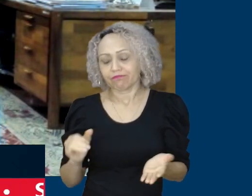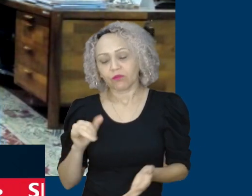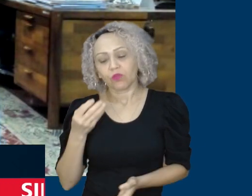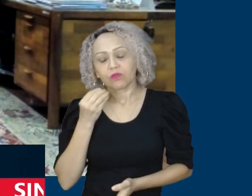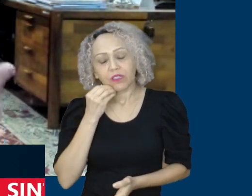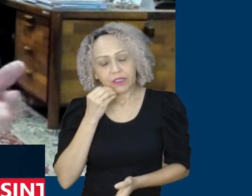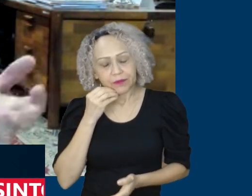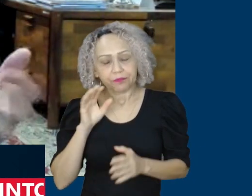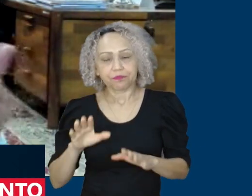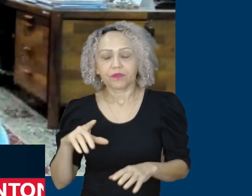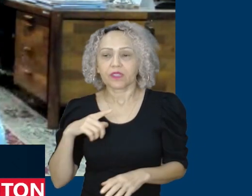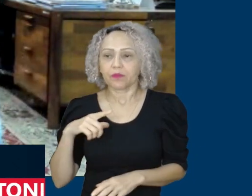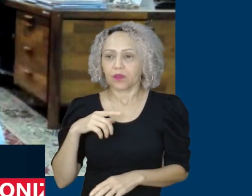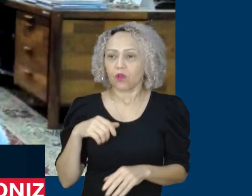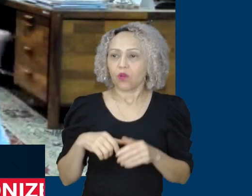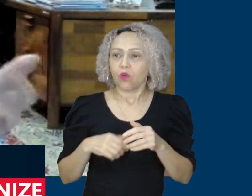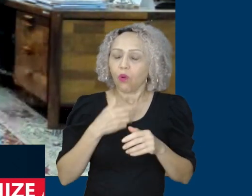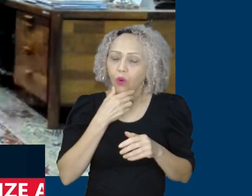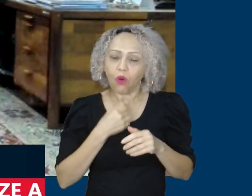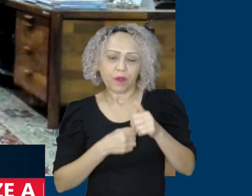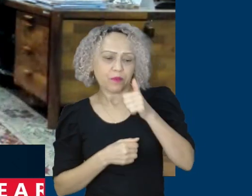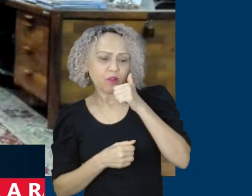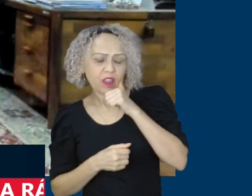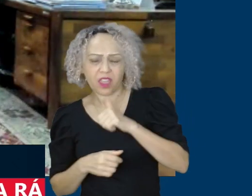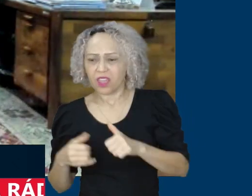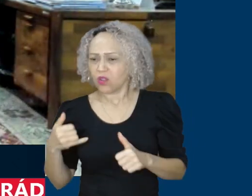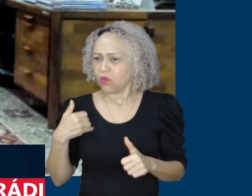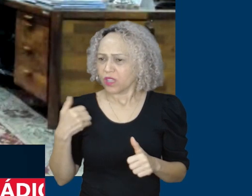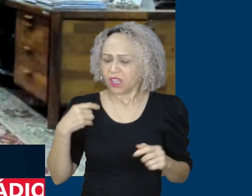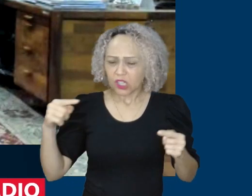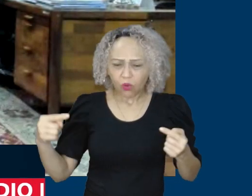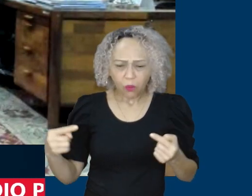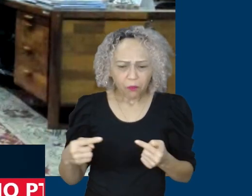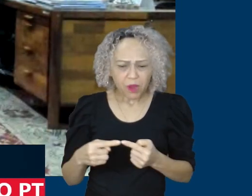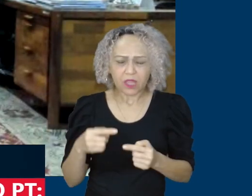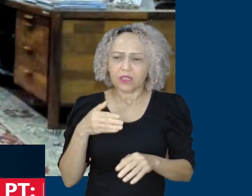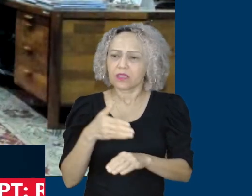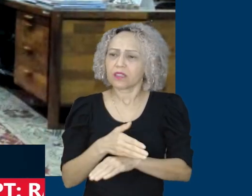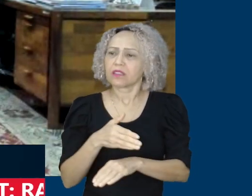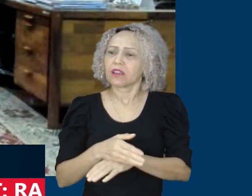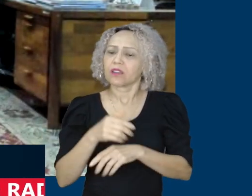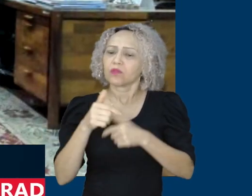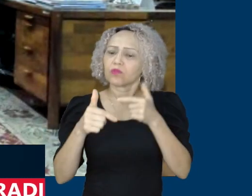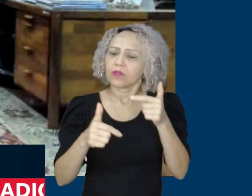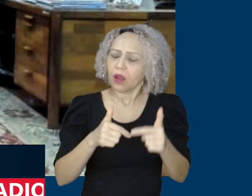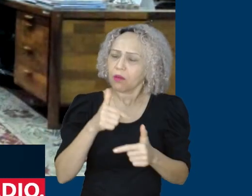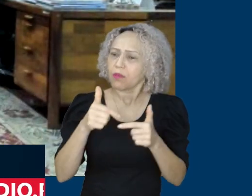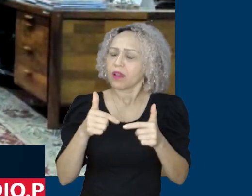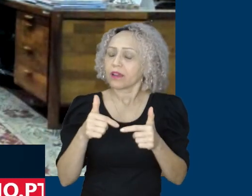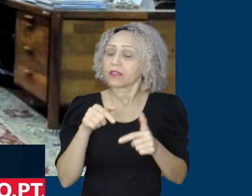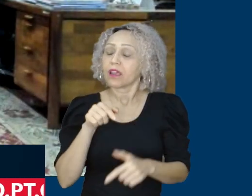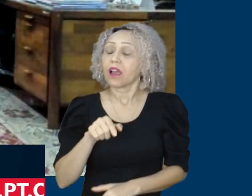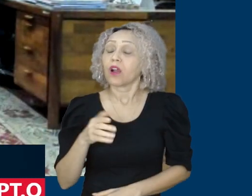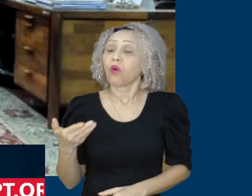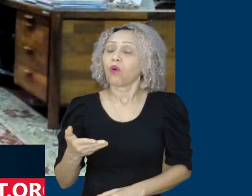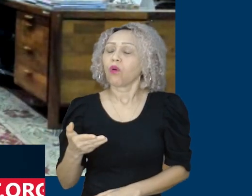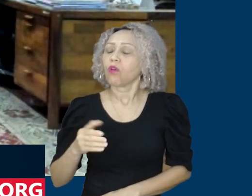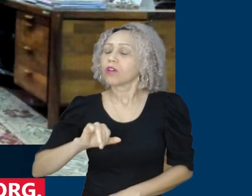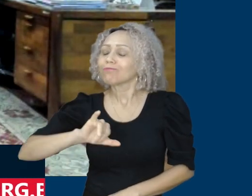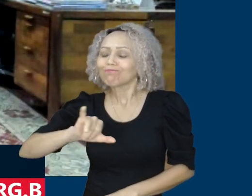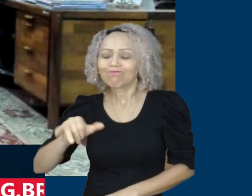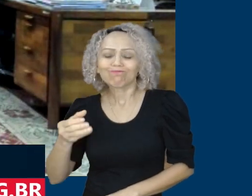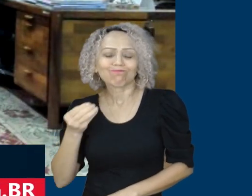sua força ativa, idade ativa para o mercado de trabalho. Essa aqui é uma grande oportunidade do Brasil, uma grande janela de